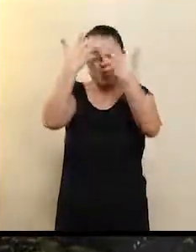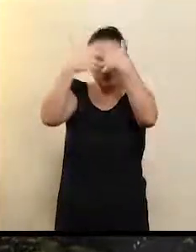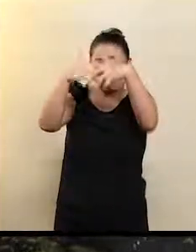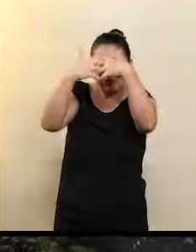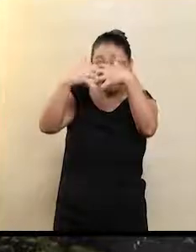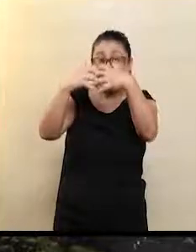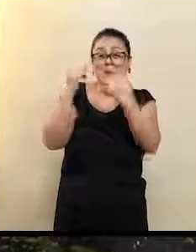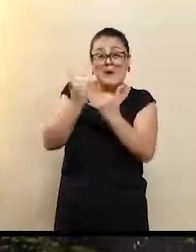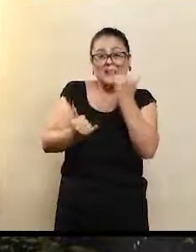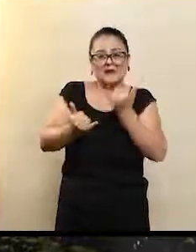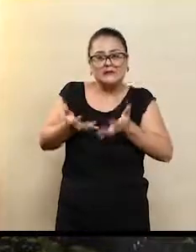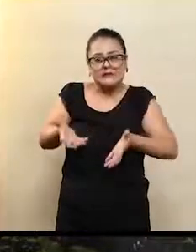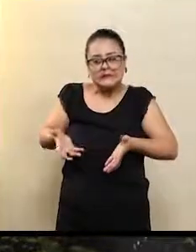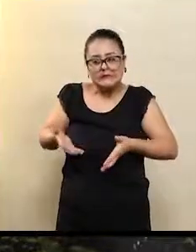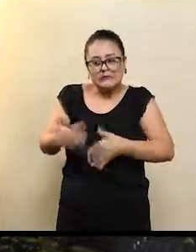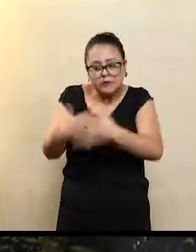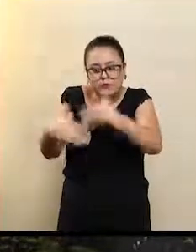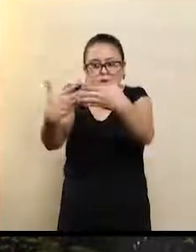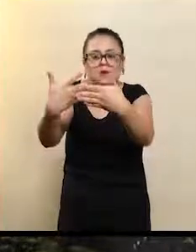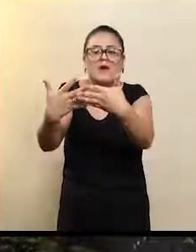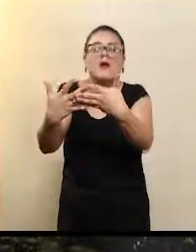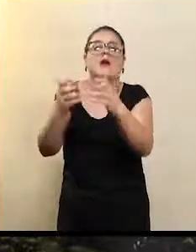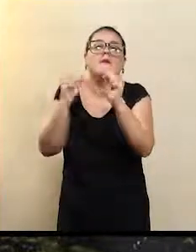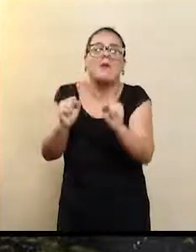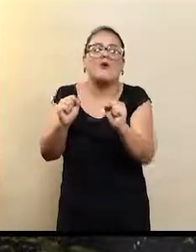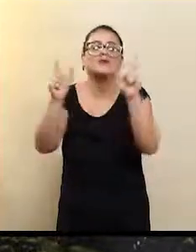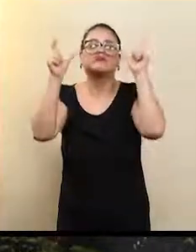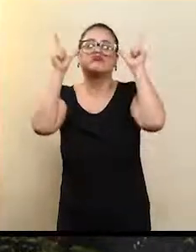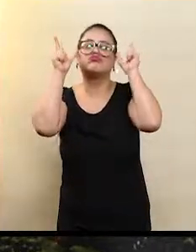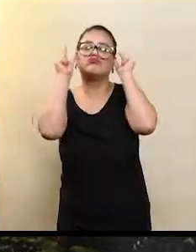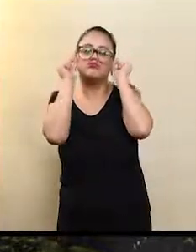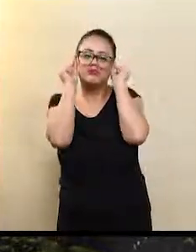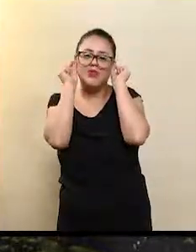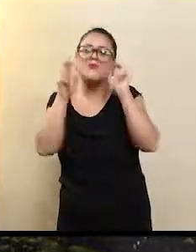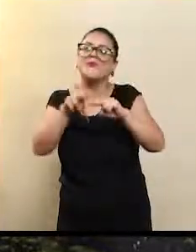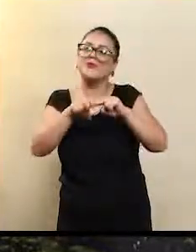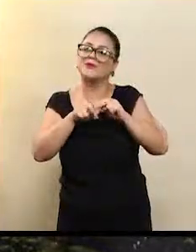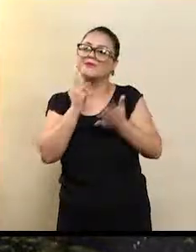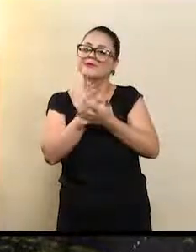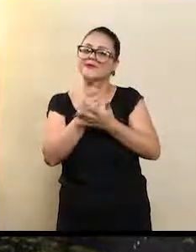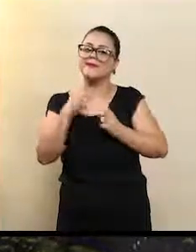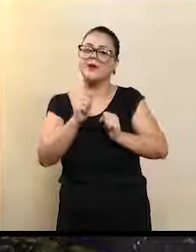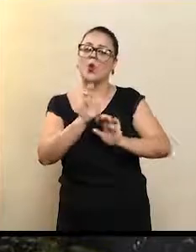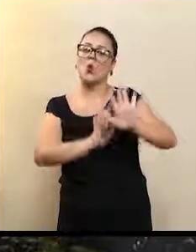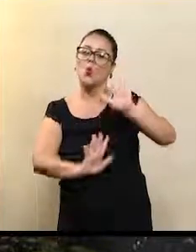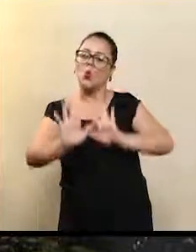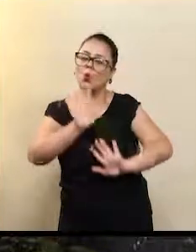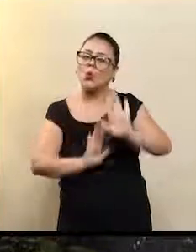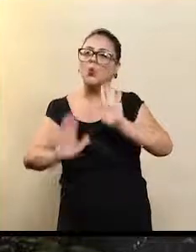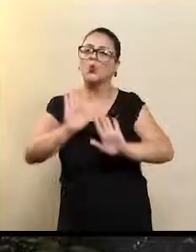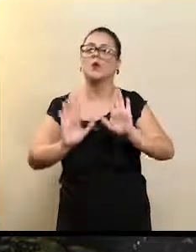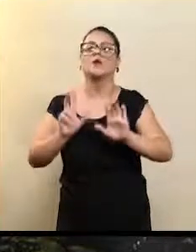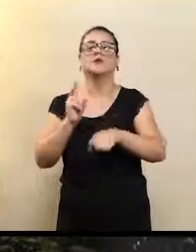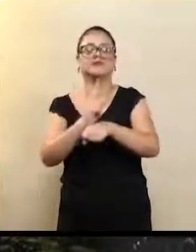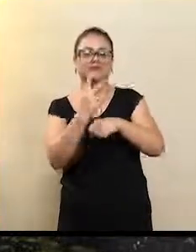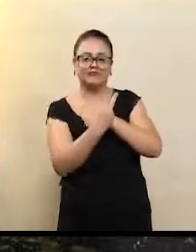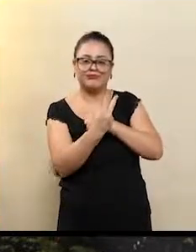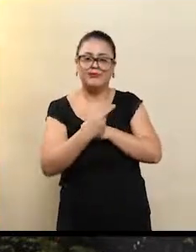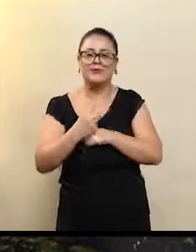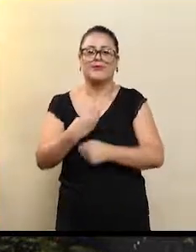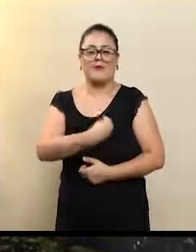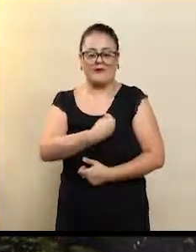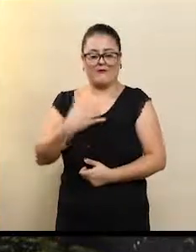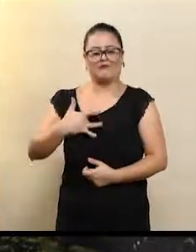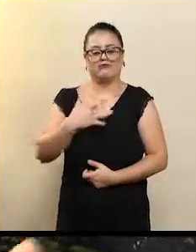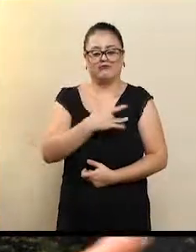acelerando esse processo de perda de audição. Então, também são cuidados, né? Uma vida saudável, prevenção dessas doenças que eu